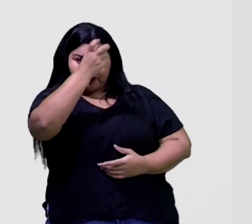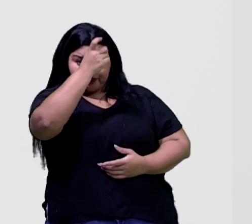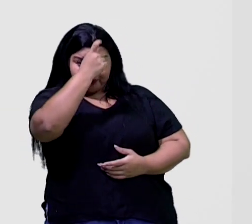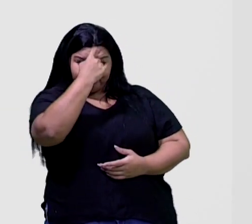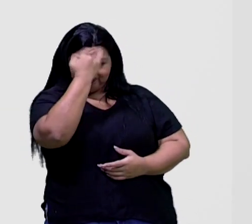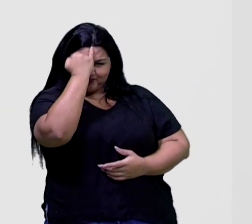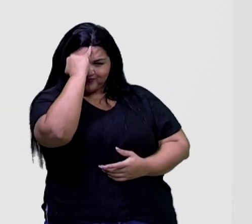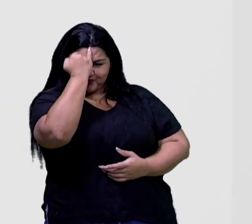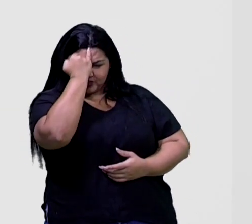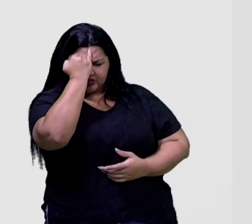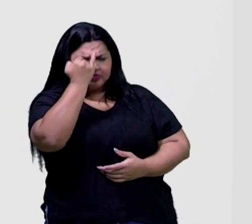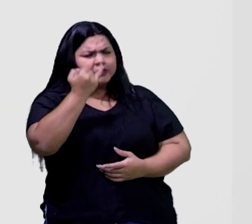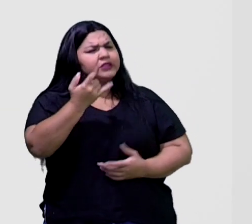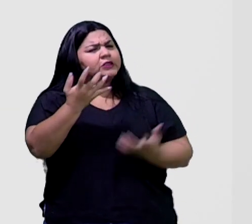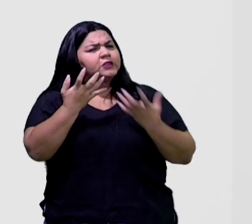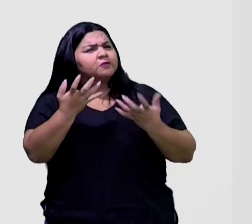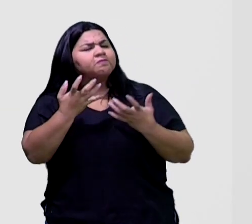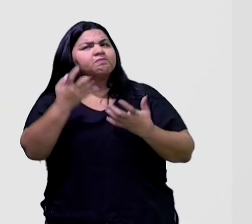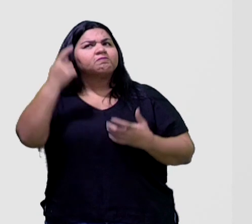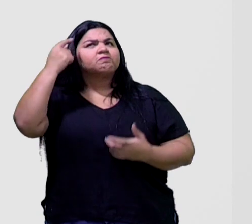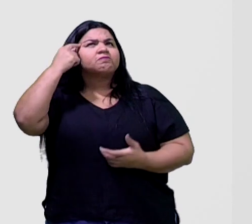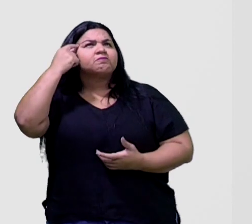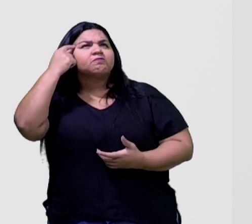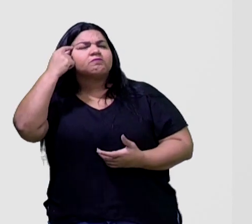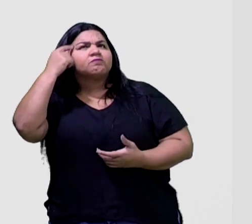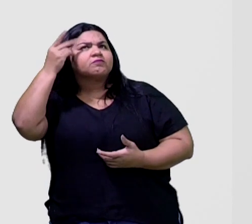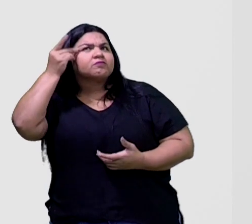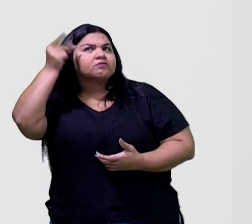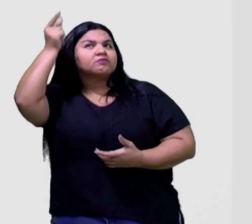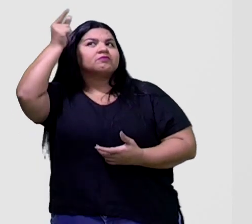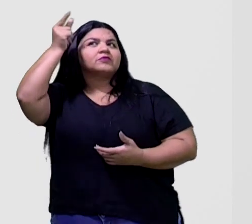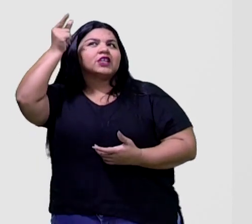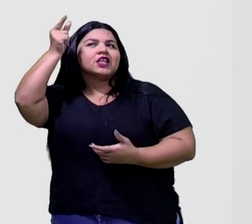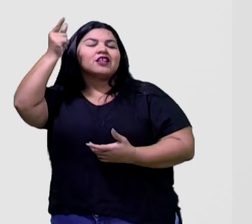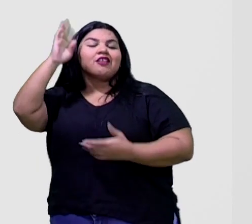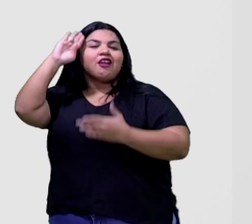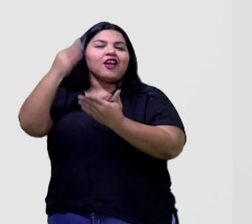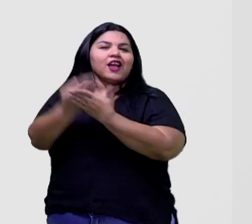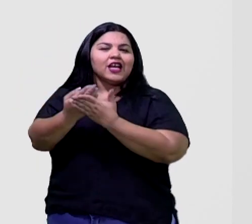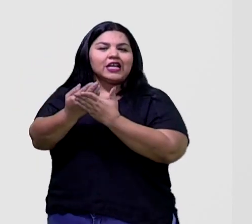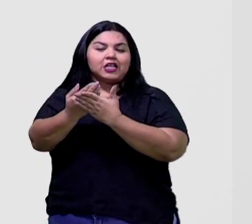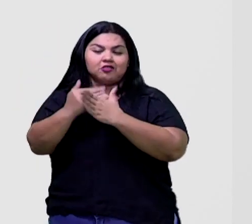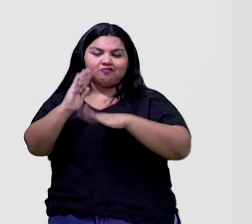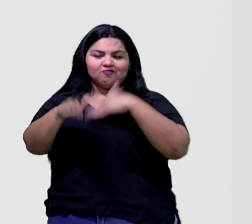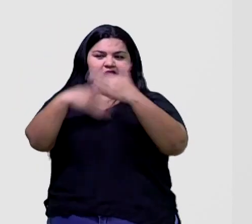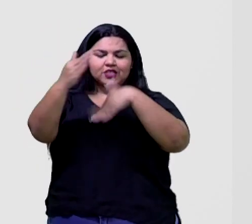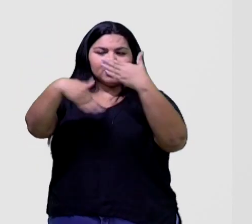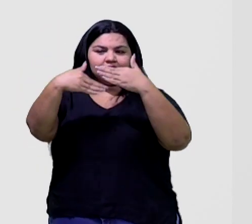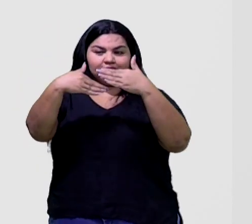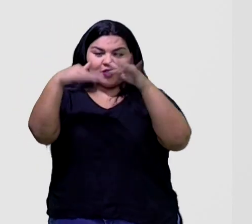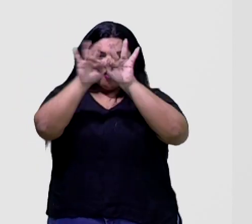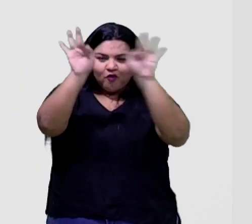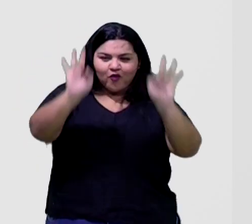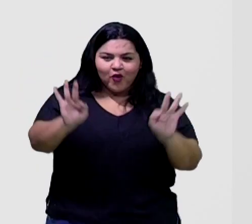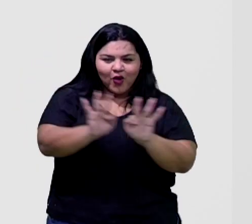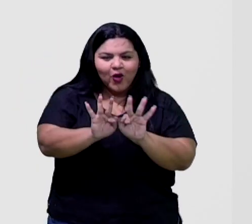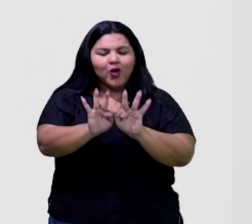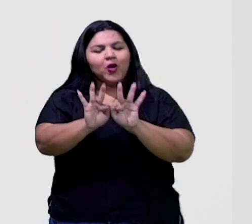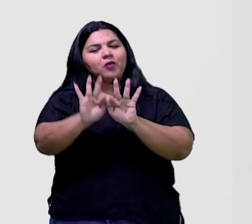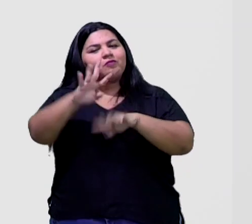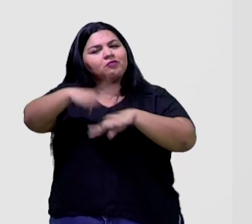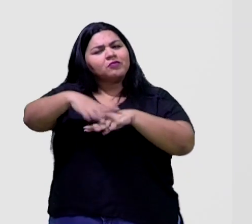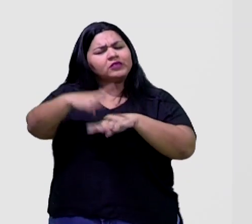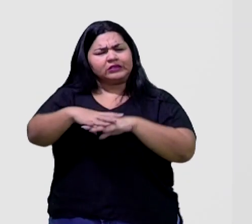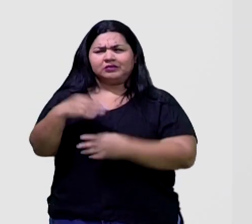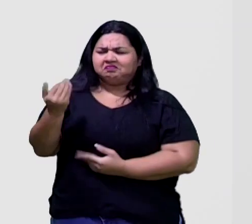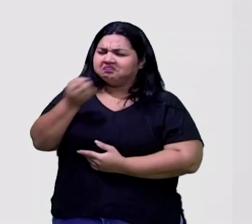teórico que apostava em suas intuições para desenvolver fórmulas matemáticas. Olha